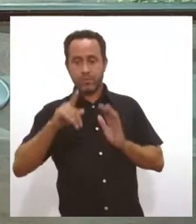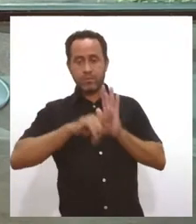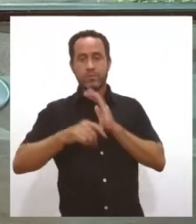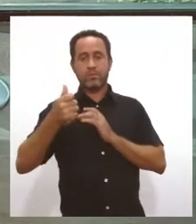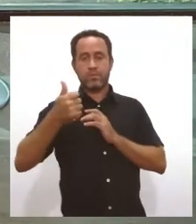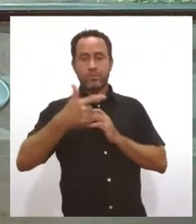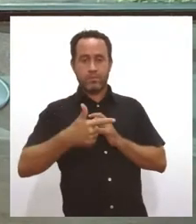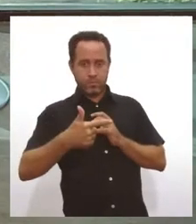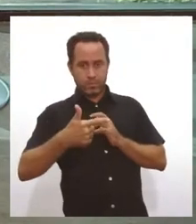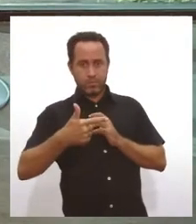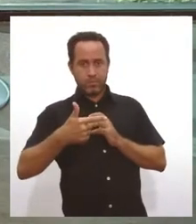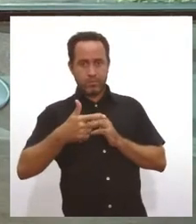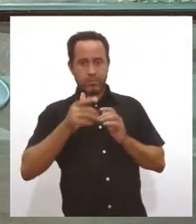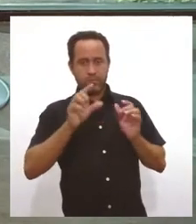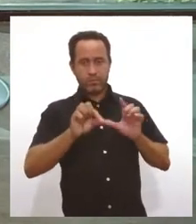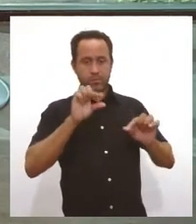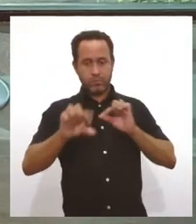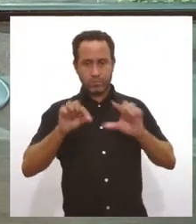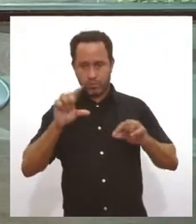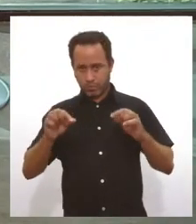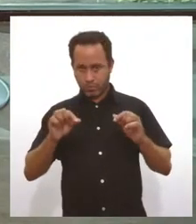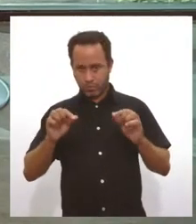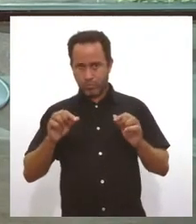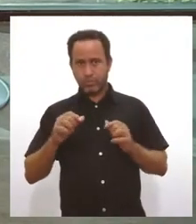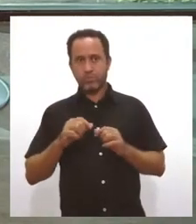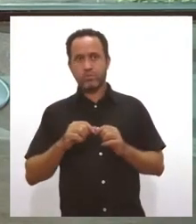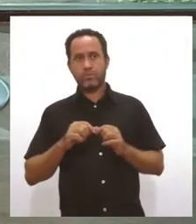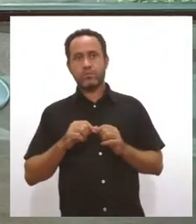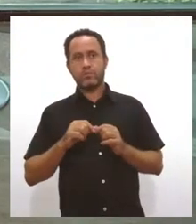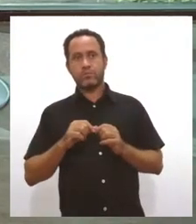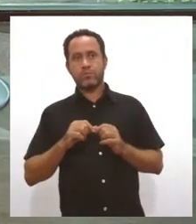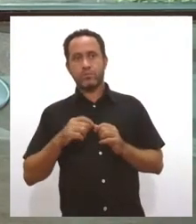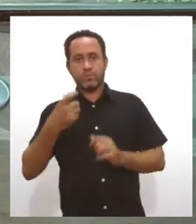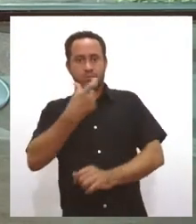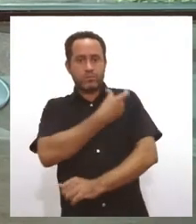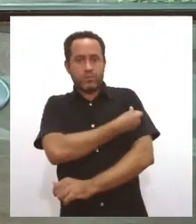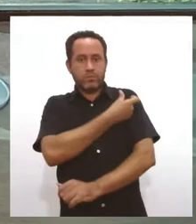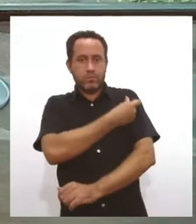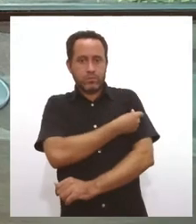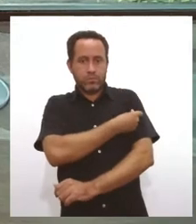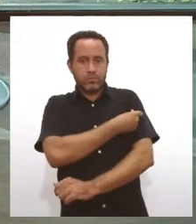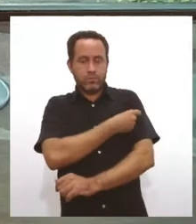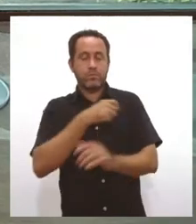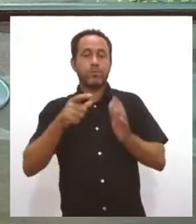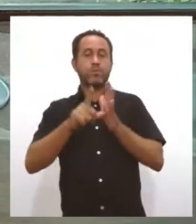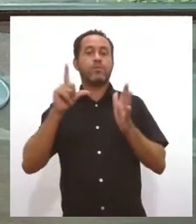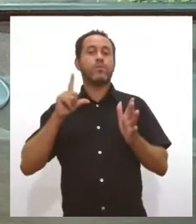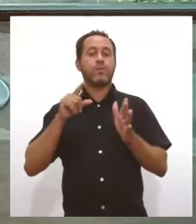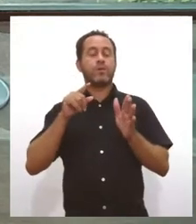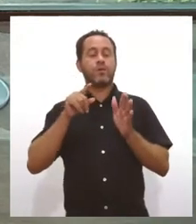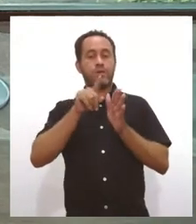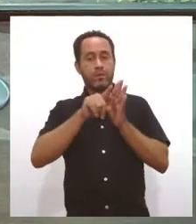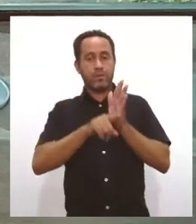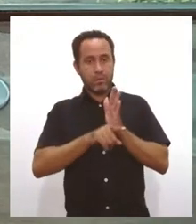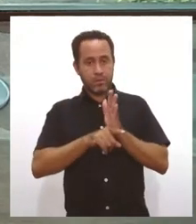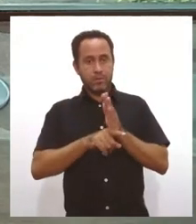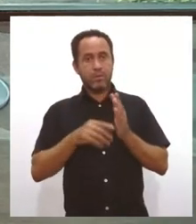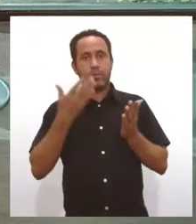anos, após uma seleção aí com baixa da injeção em um estágio anterior do teste. O estudo